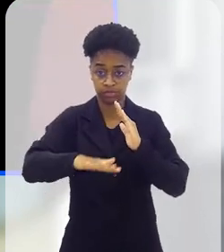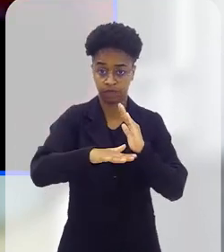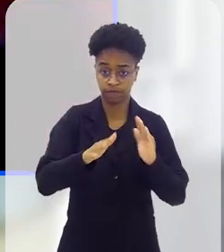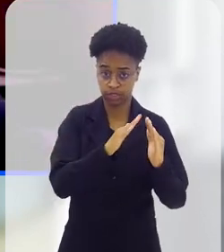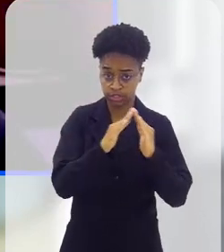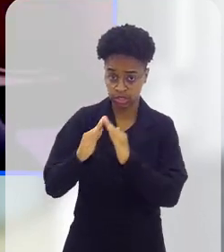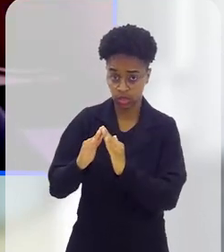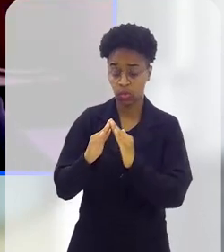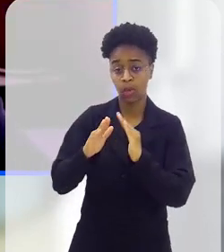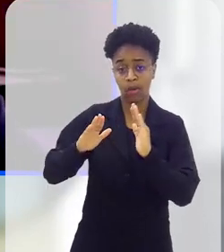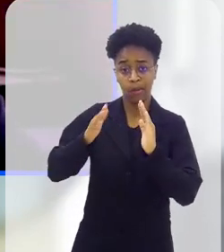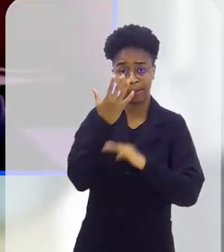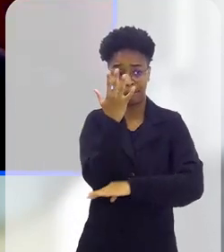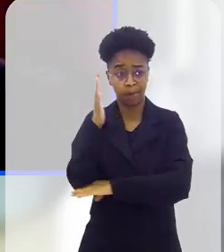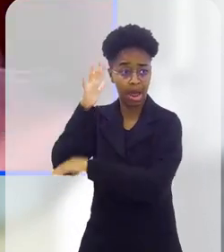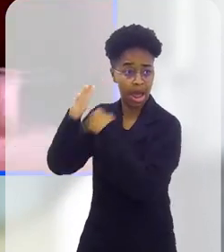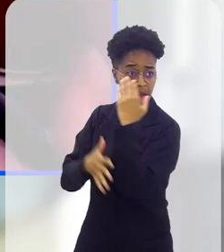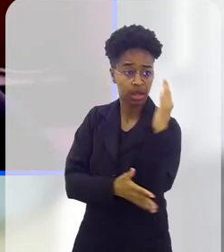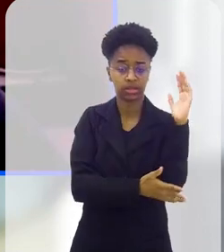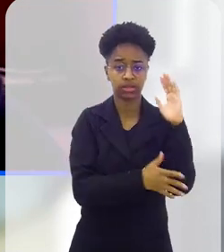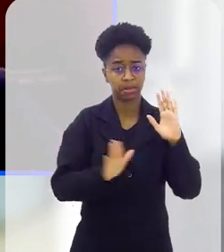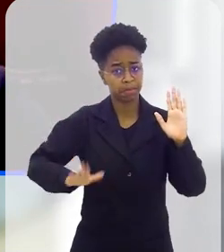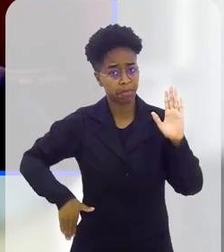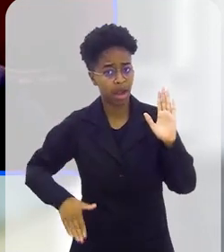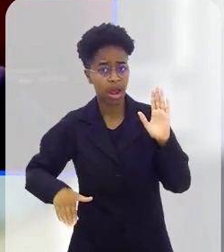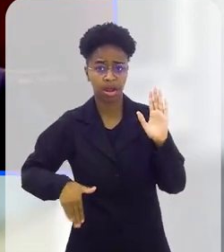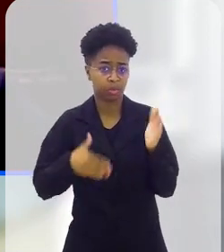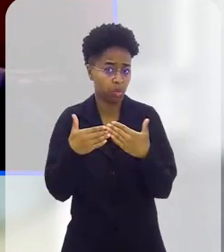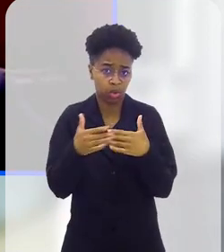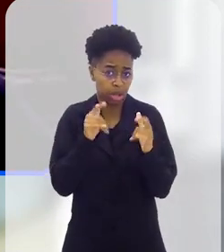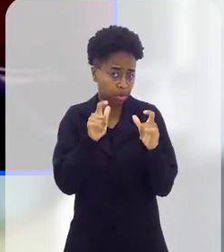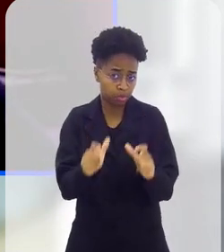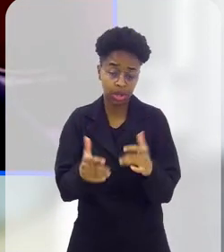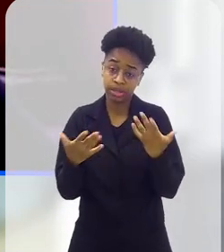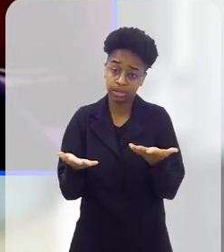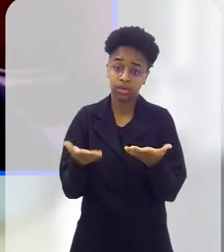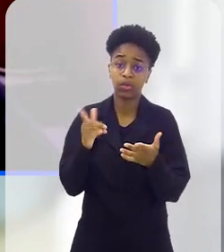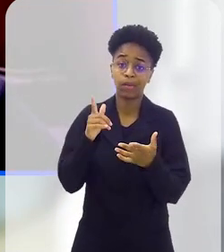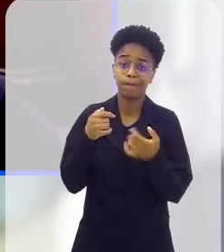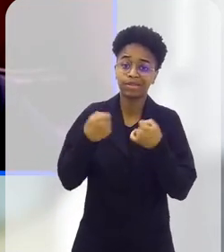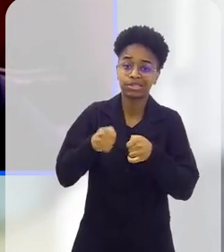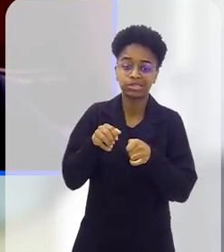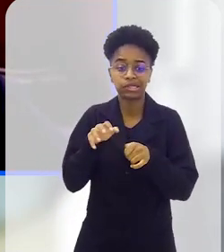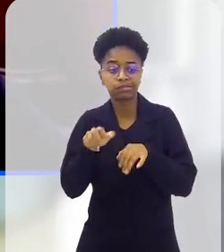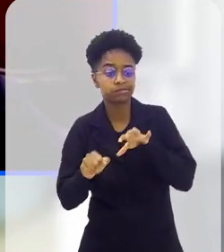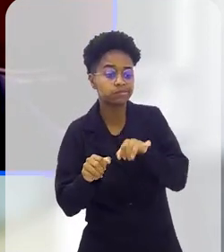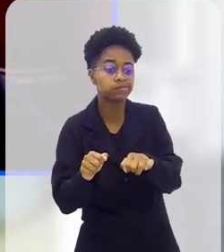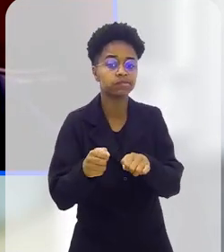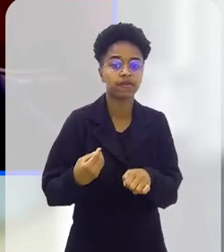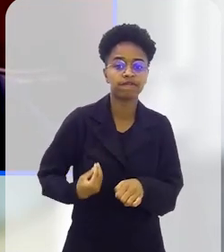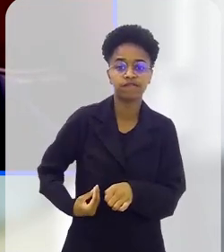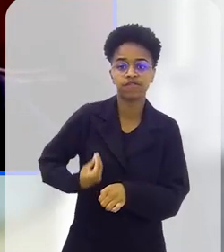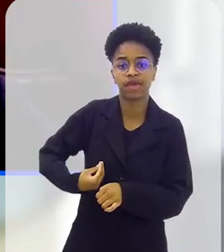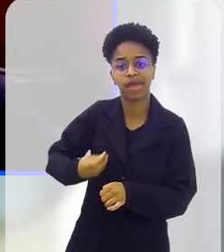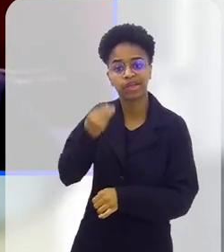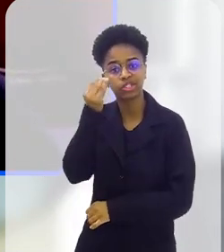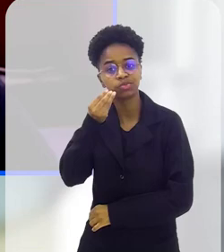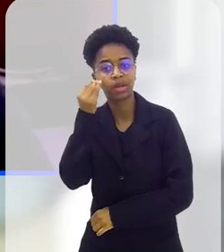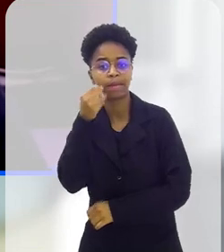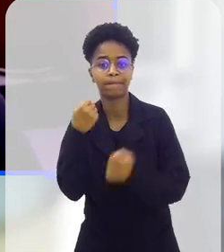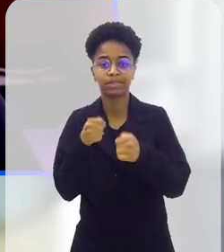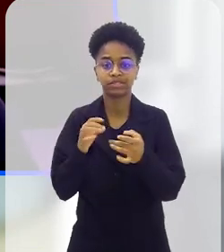praia, até chegar na beira do rio ou onde quer que seja, porque não acerta-se. Então, a prática é explorar, é viver,